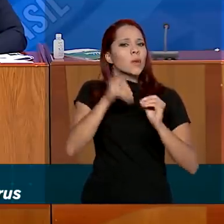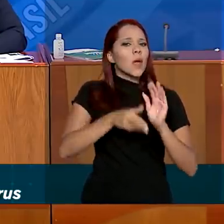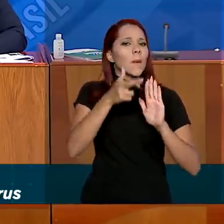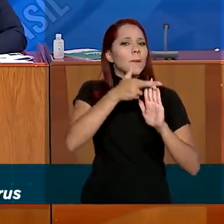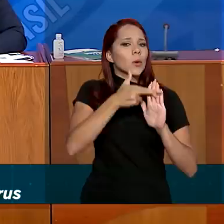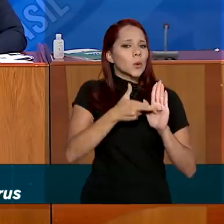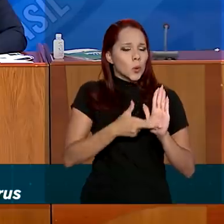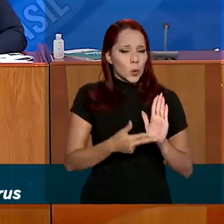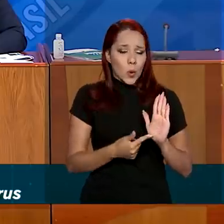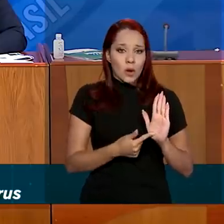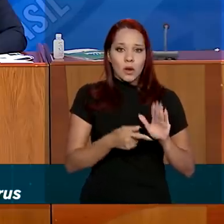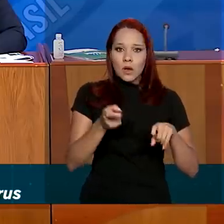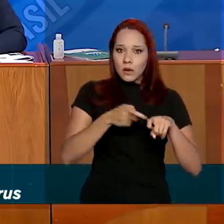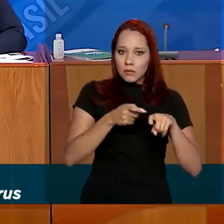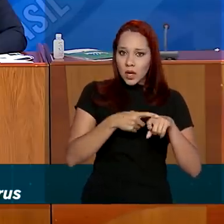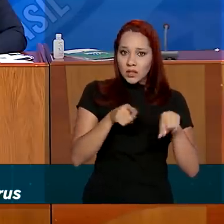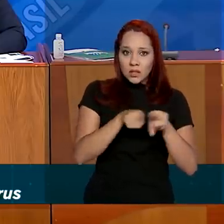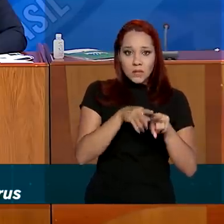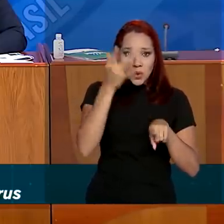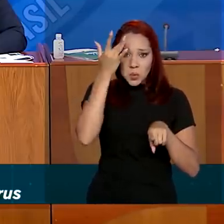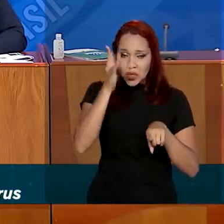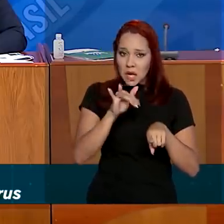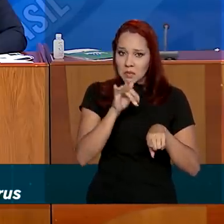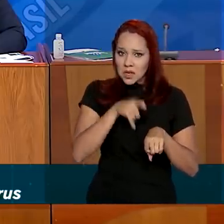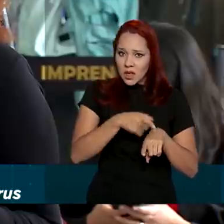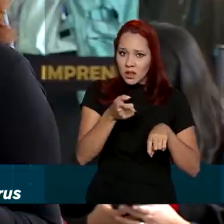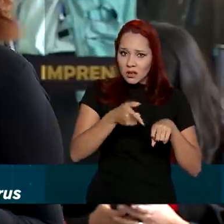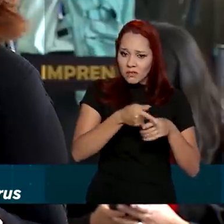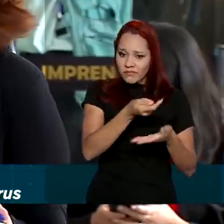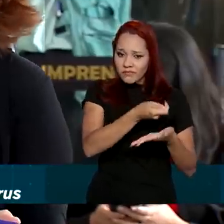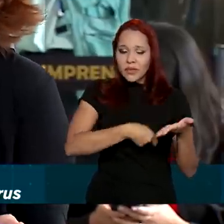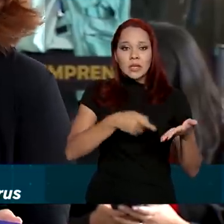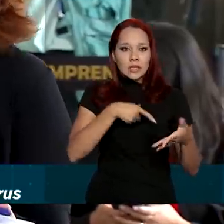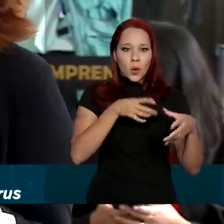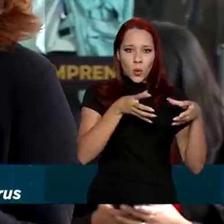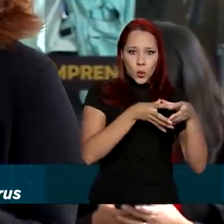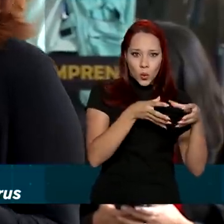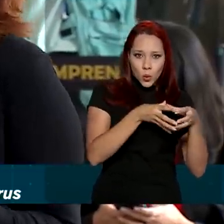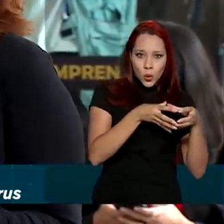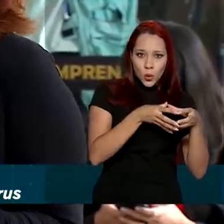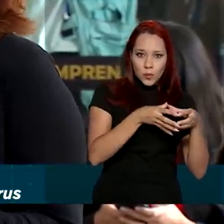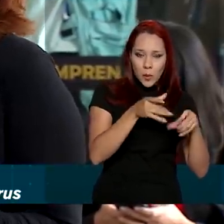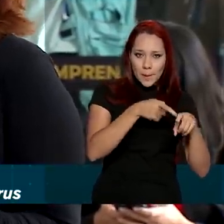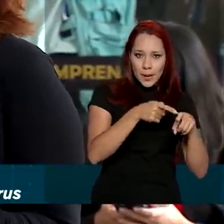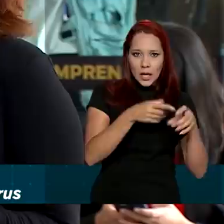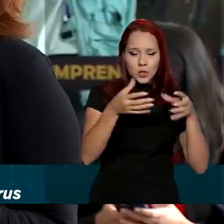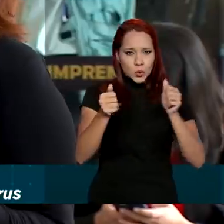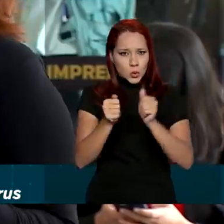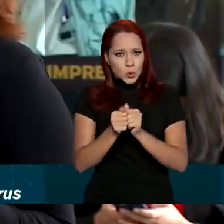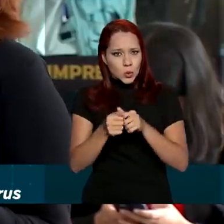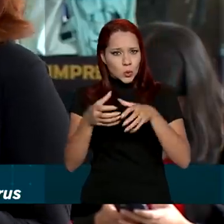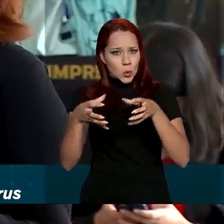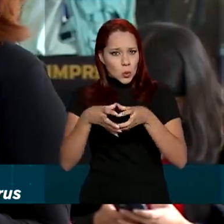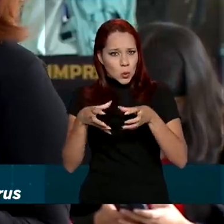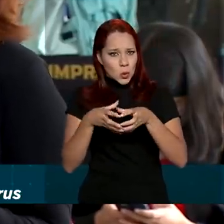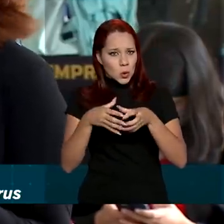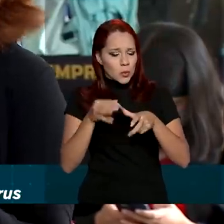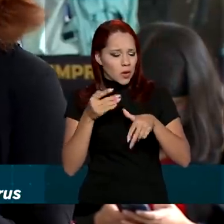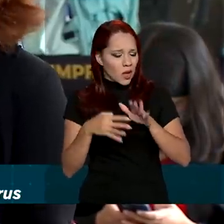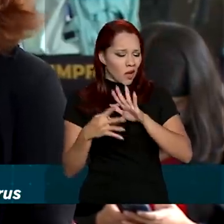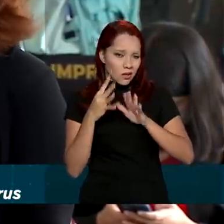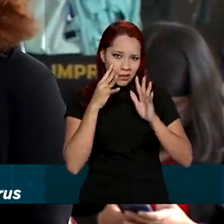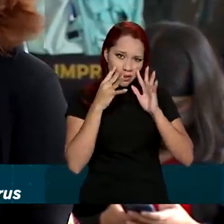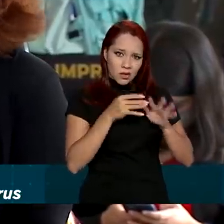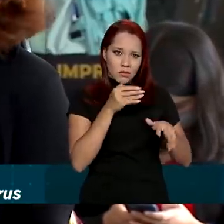O médico também não sabe que ele está prescrevendo, então vai ter uma equipe paralela à equipe que atende aquele paciente. Como é que funciona isso?